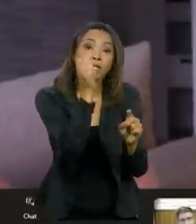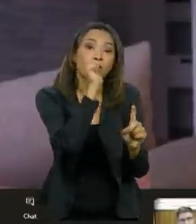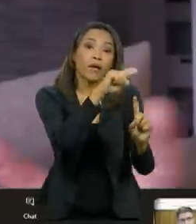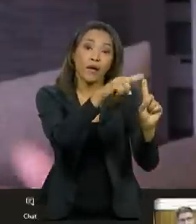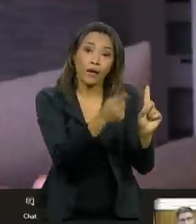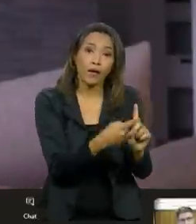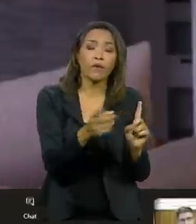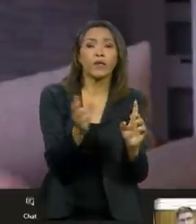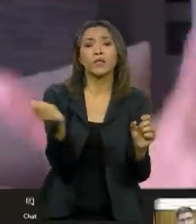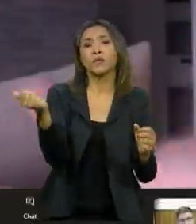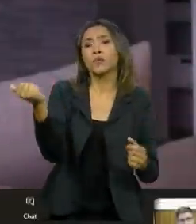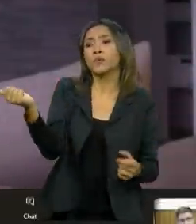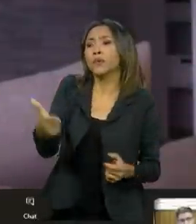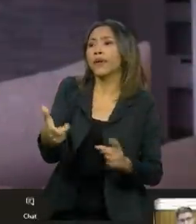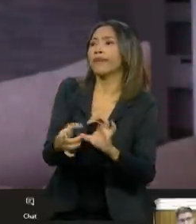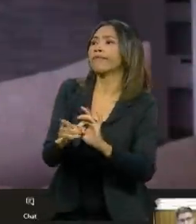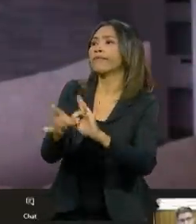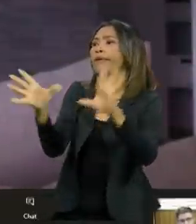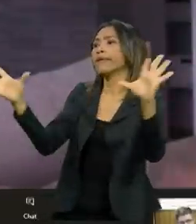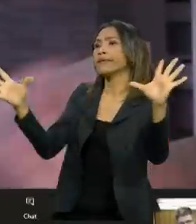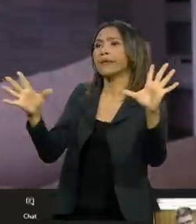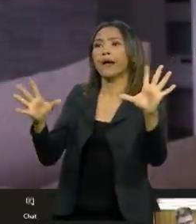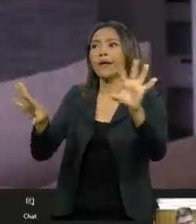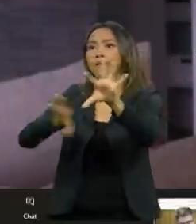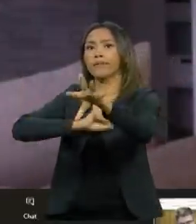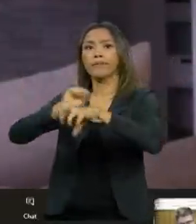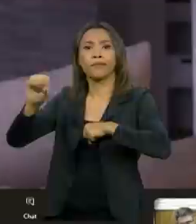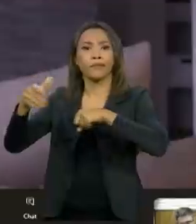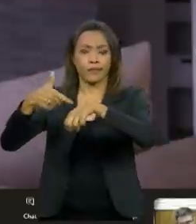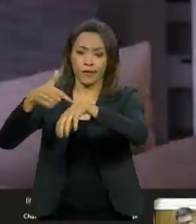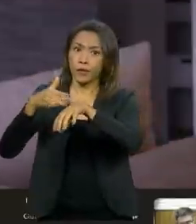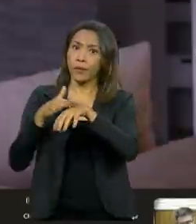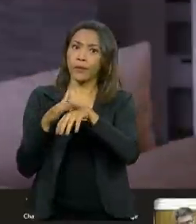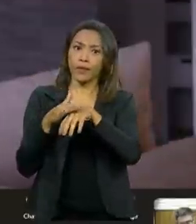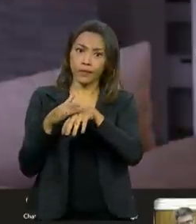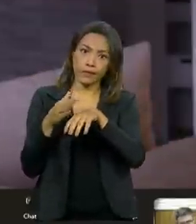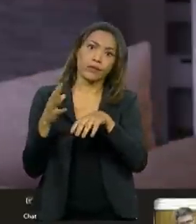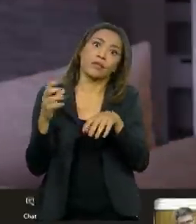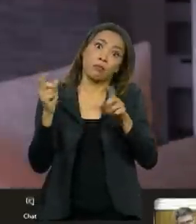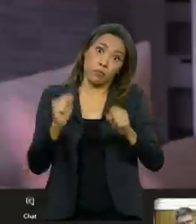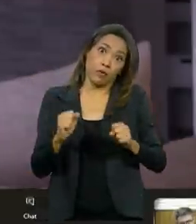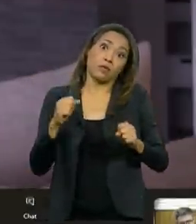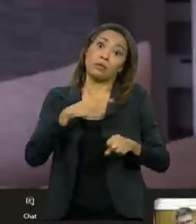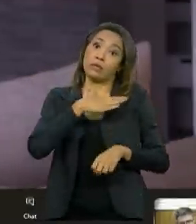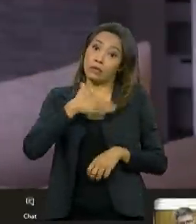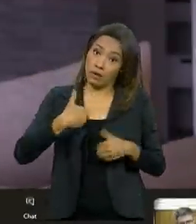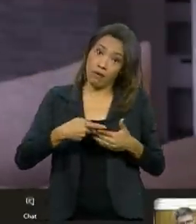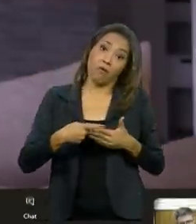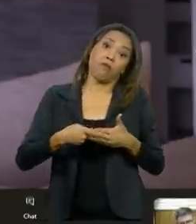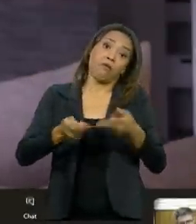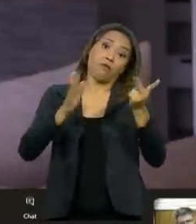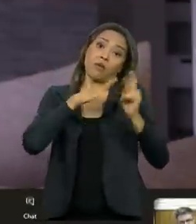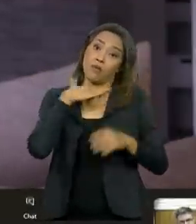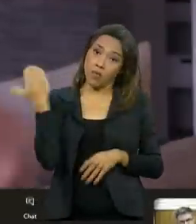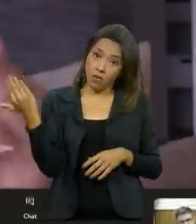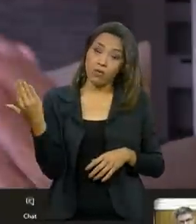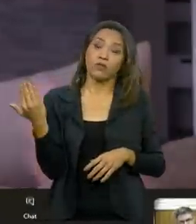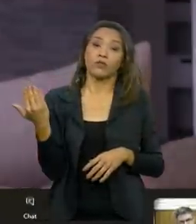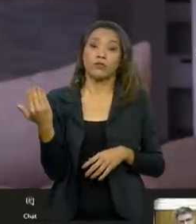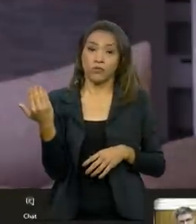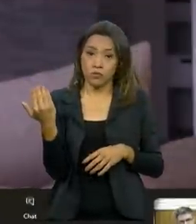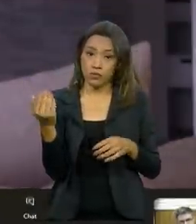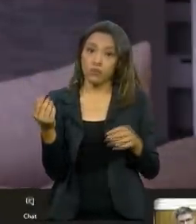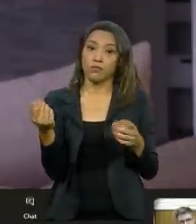exposta a uma doença que para ela pode ser fatal e pode levar em junto